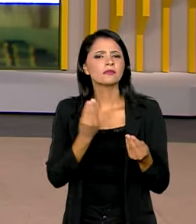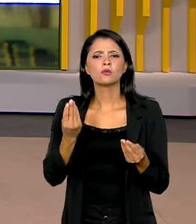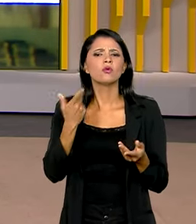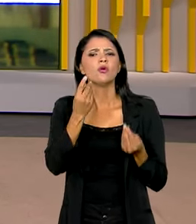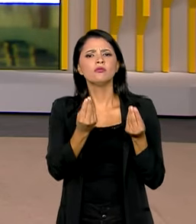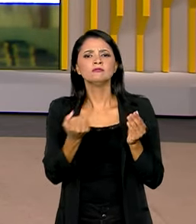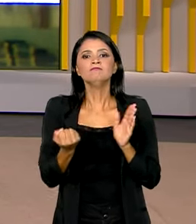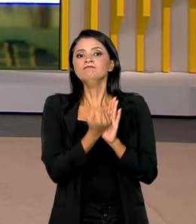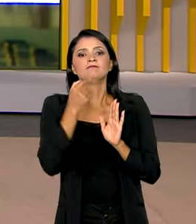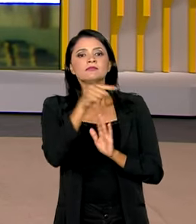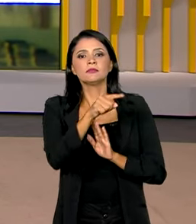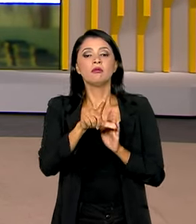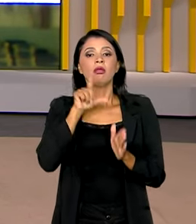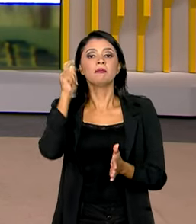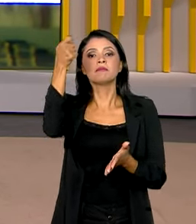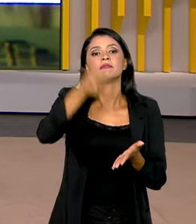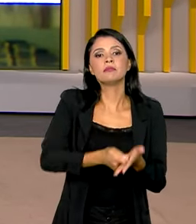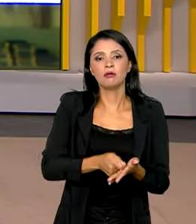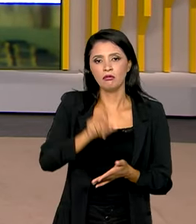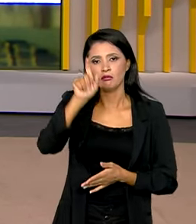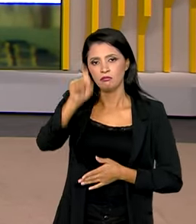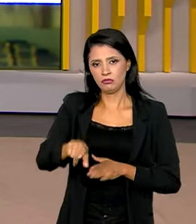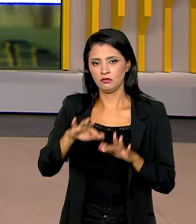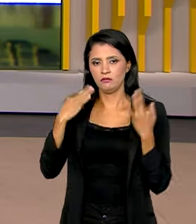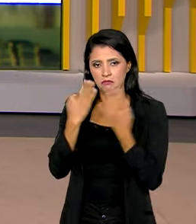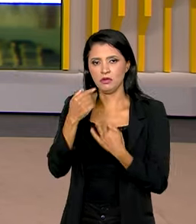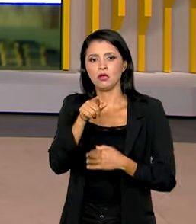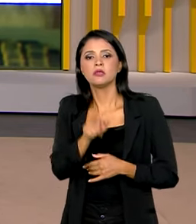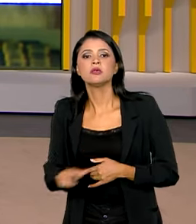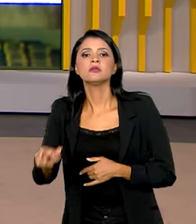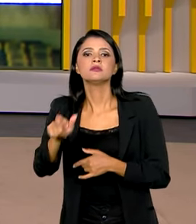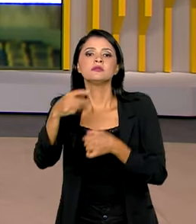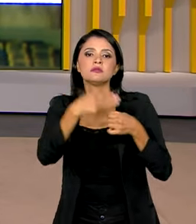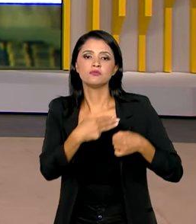impacto dessa antecipação do Bolsa Família nesses municípios.